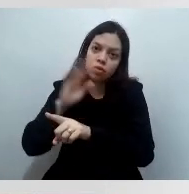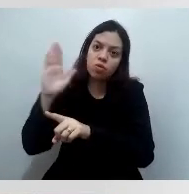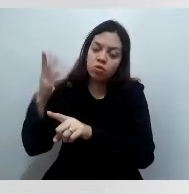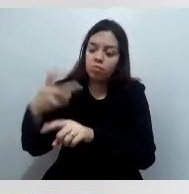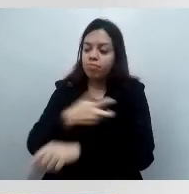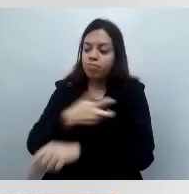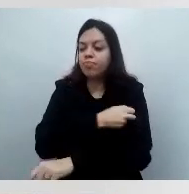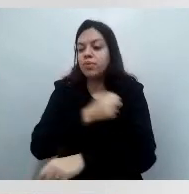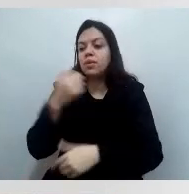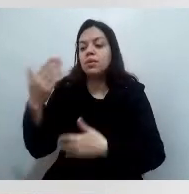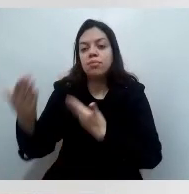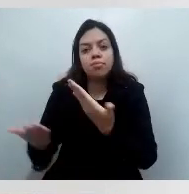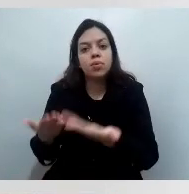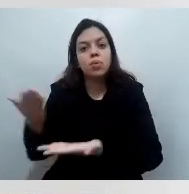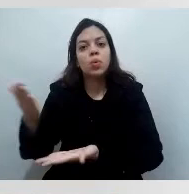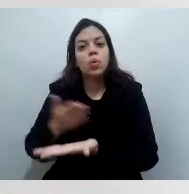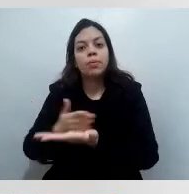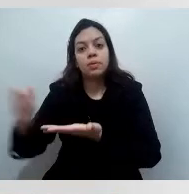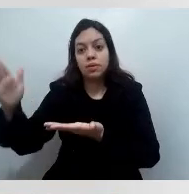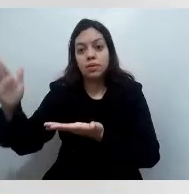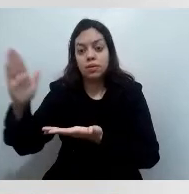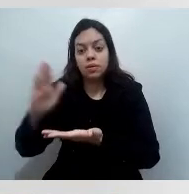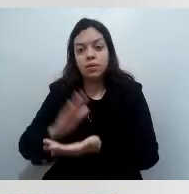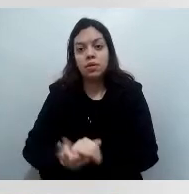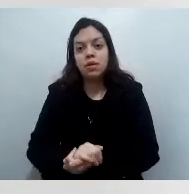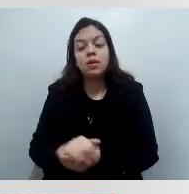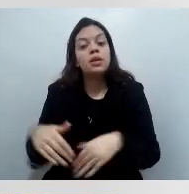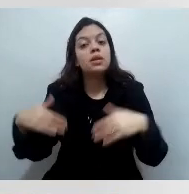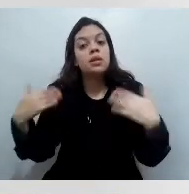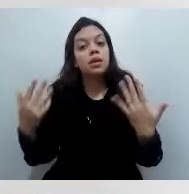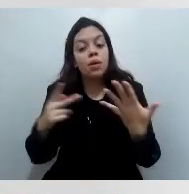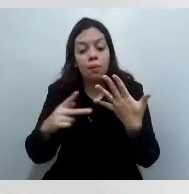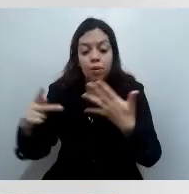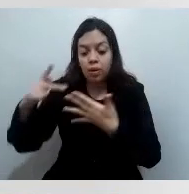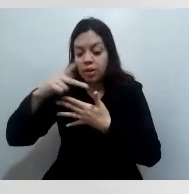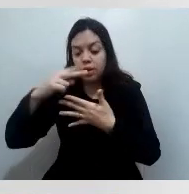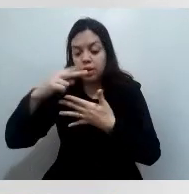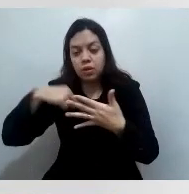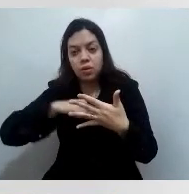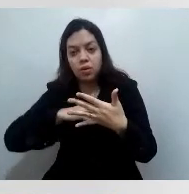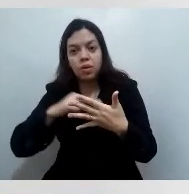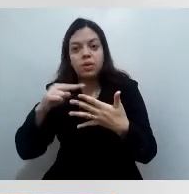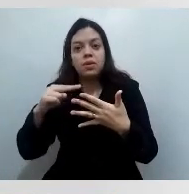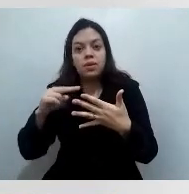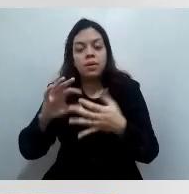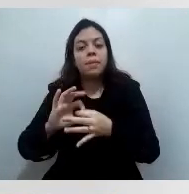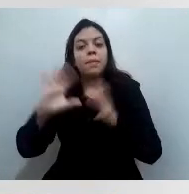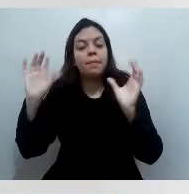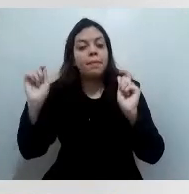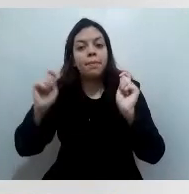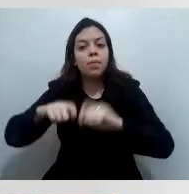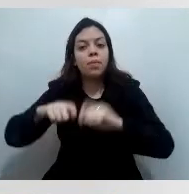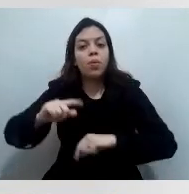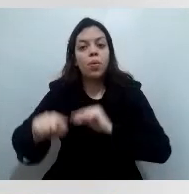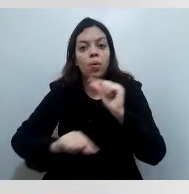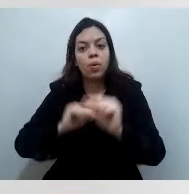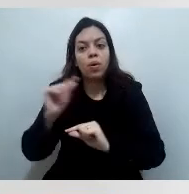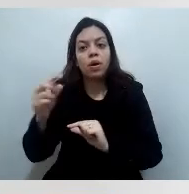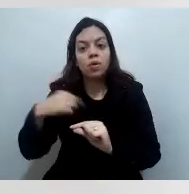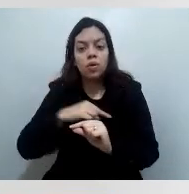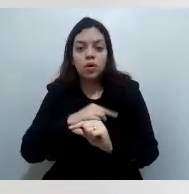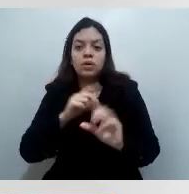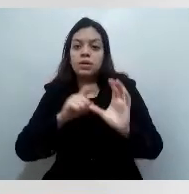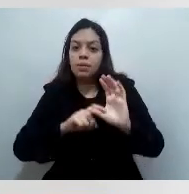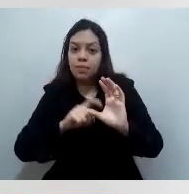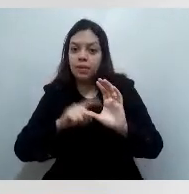os grupos prioritários, ele também nos permite que a gente vá avançando onde for possível e dependendo, claro, da disponibilidade de